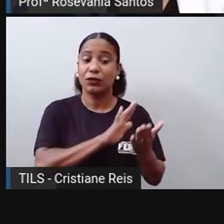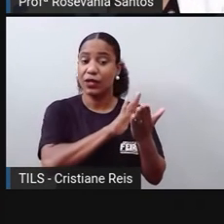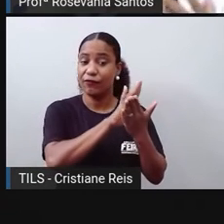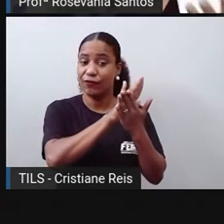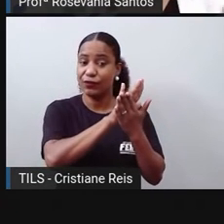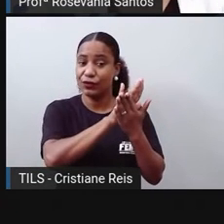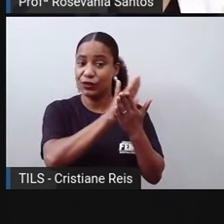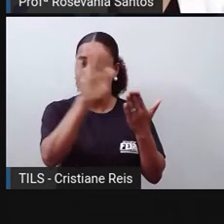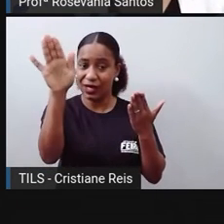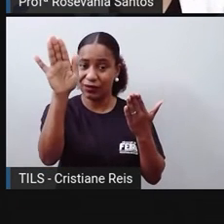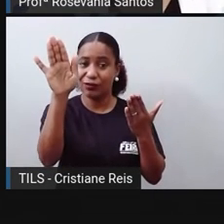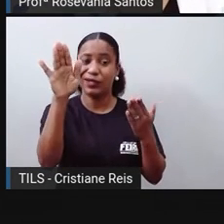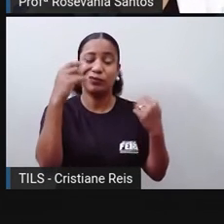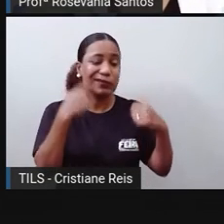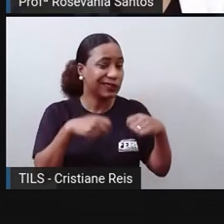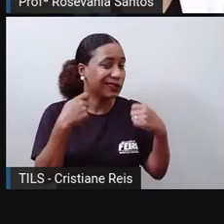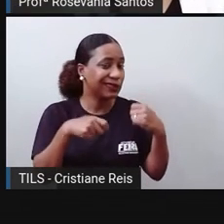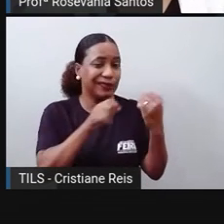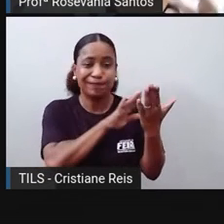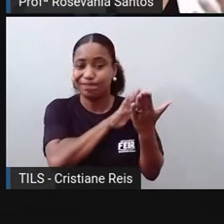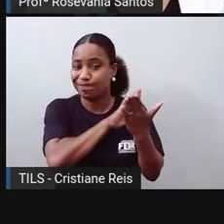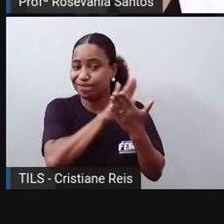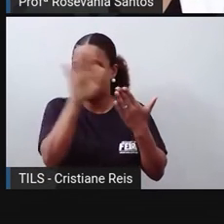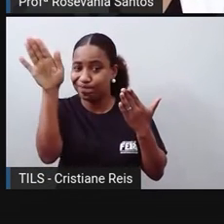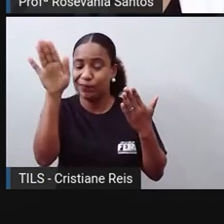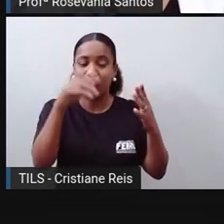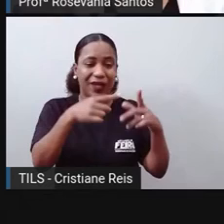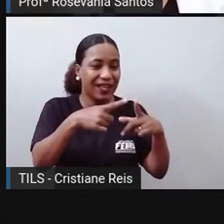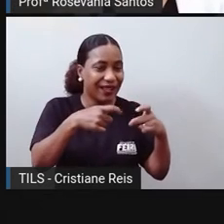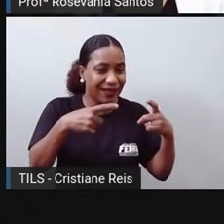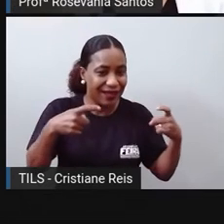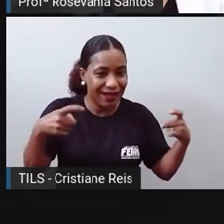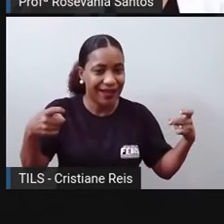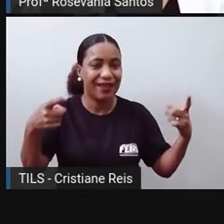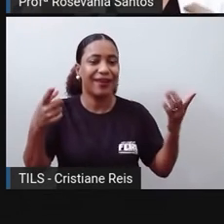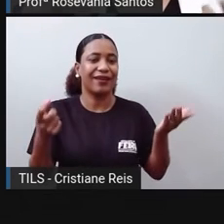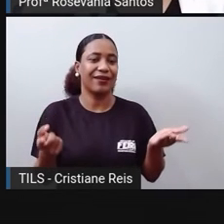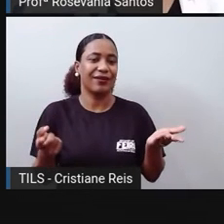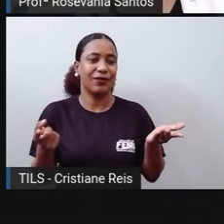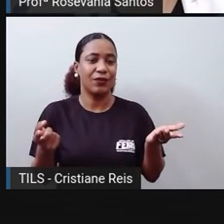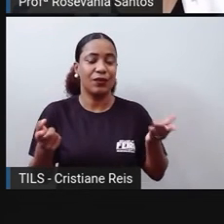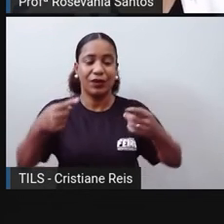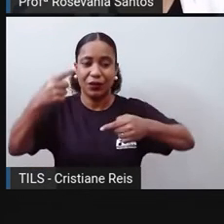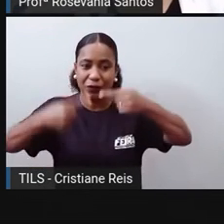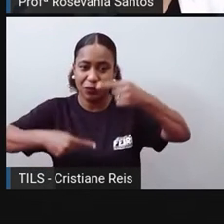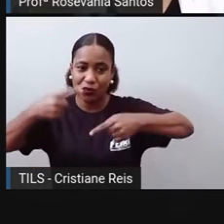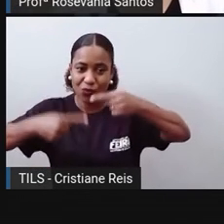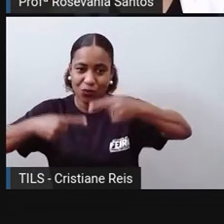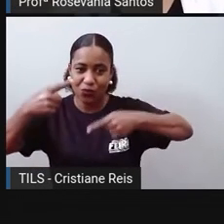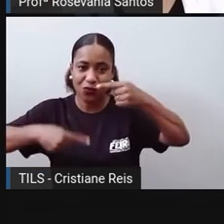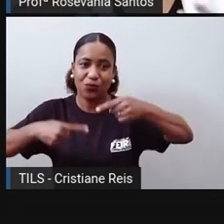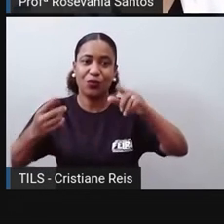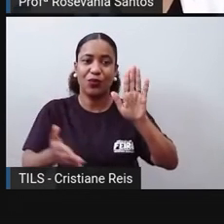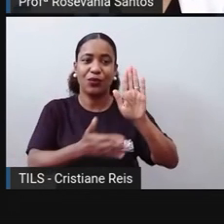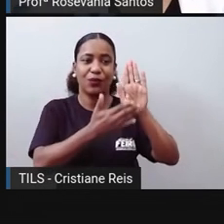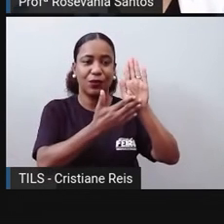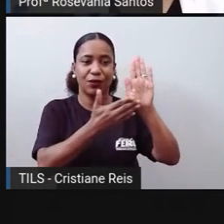vêm para cá de forma forçada por questões de guerras, né, questões de disputas políticas,